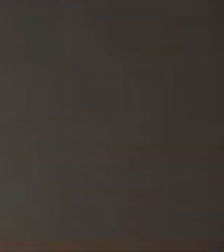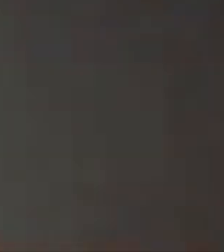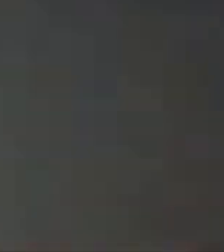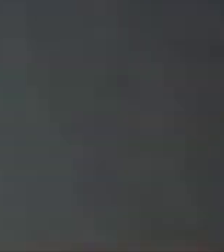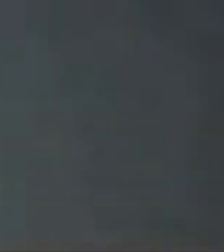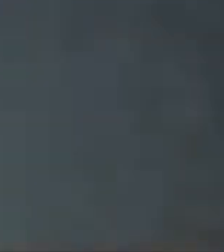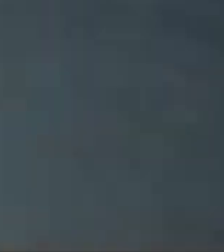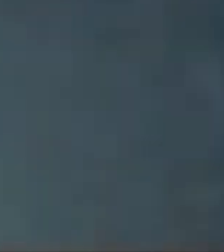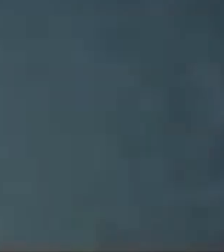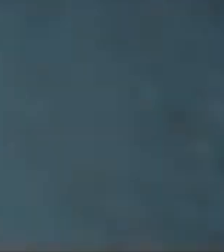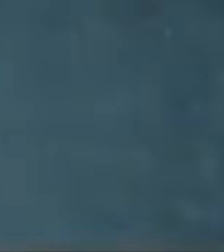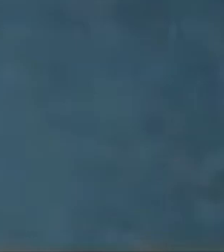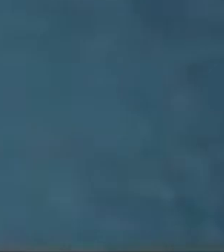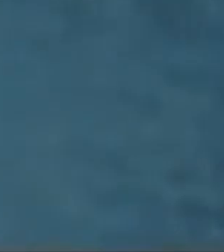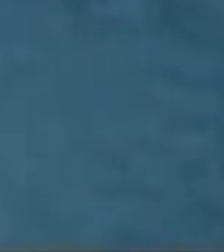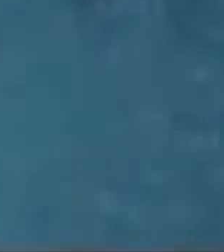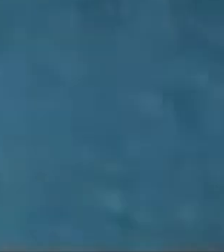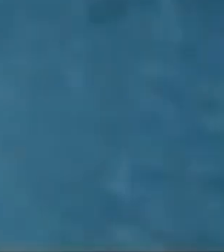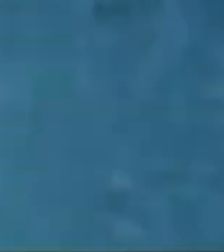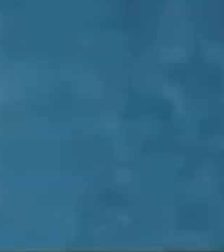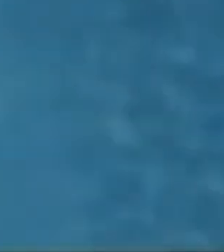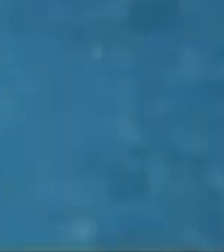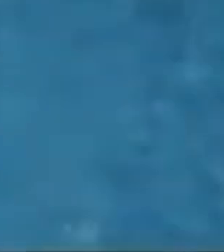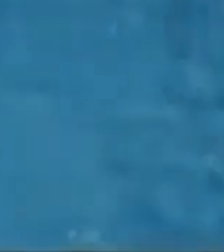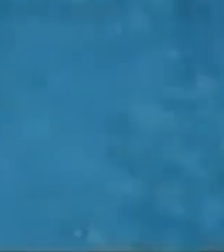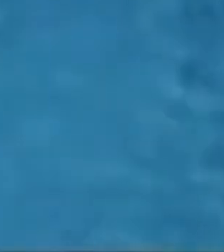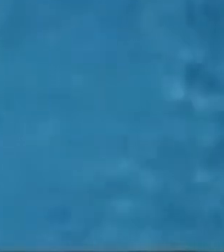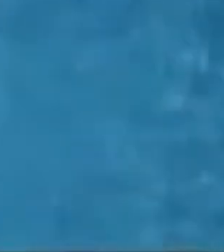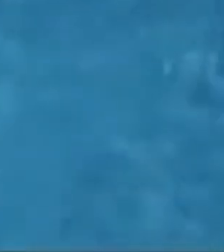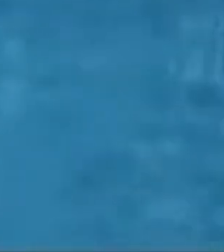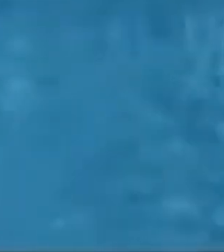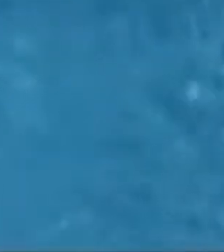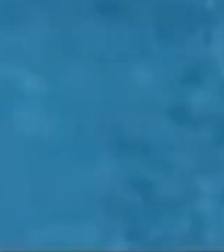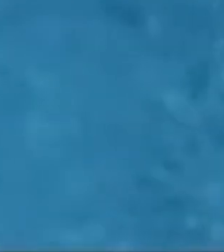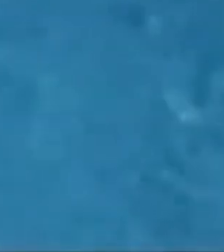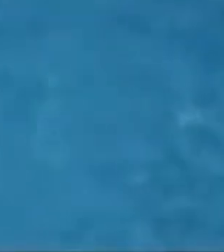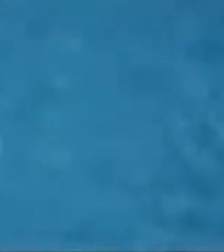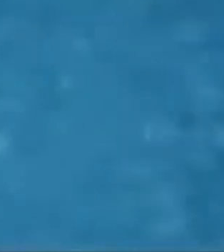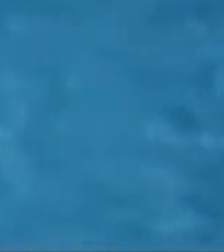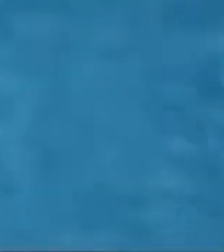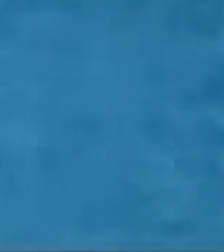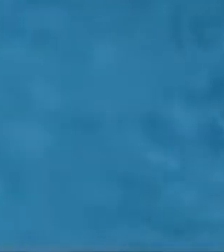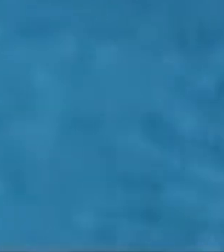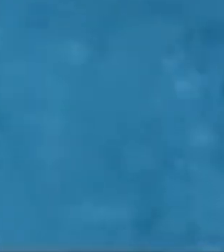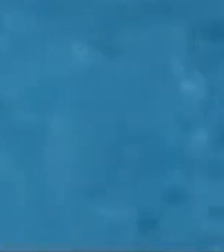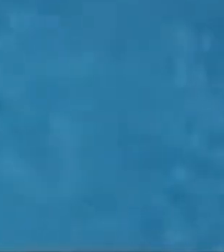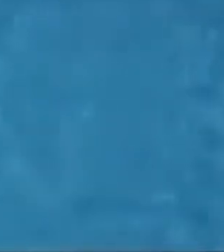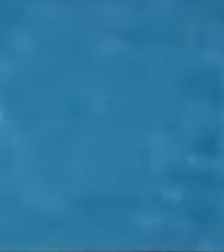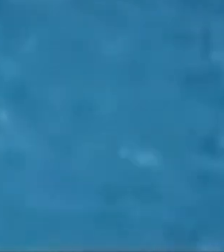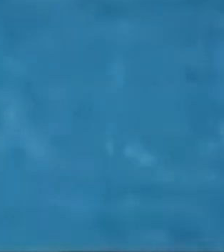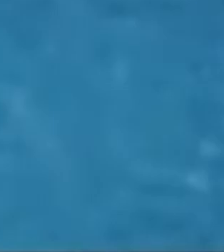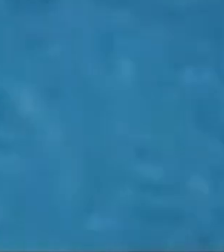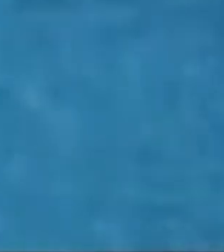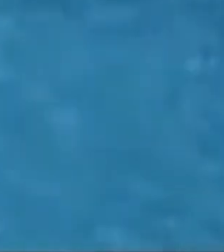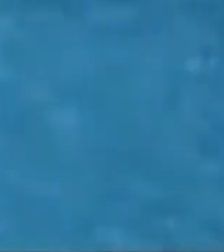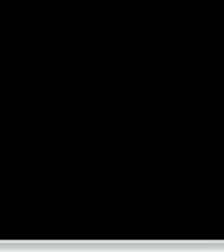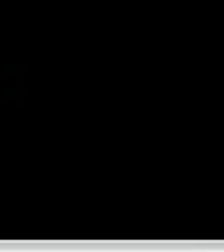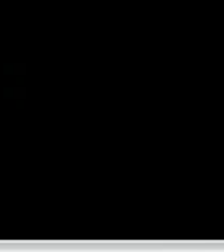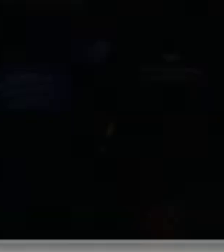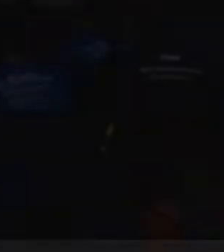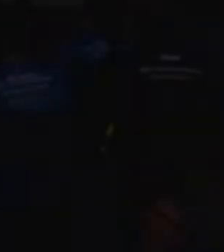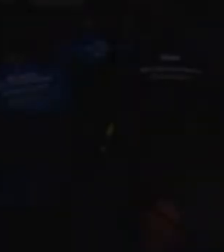perdido foi Ouvirei de sua boca Te abençoarei